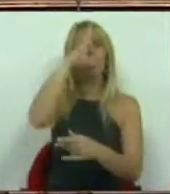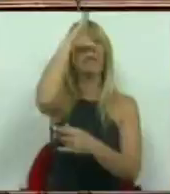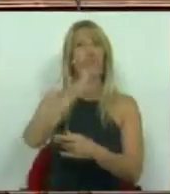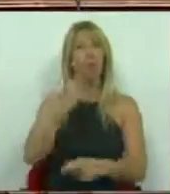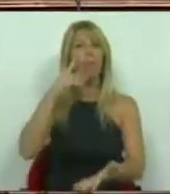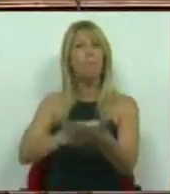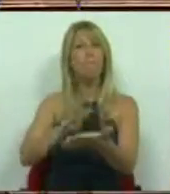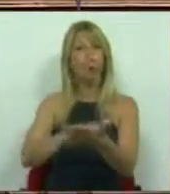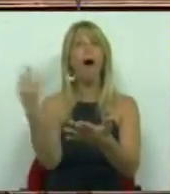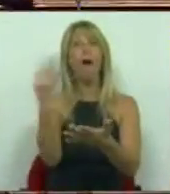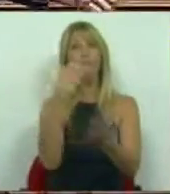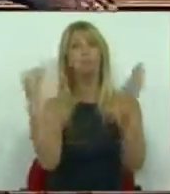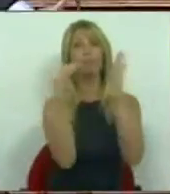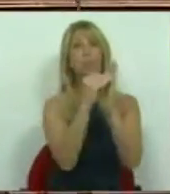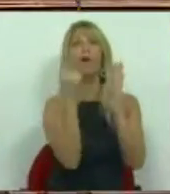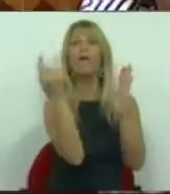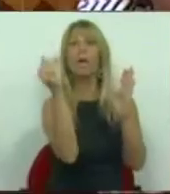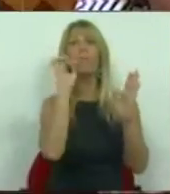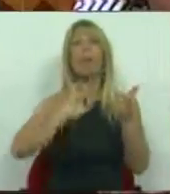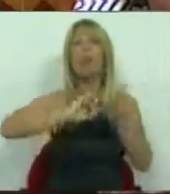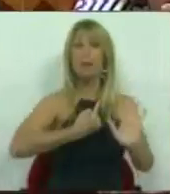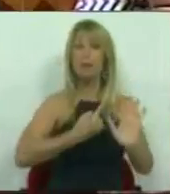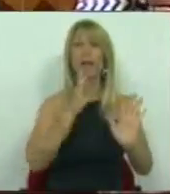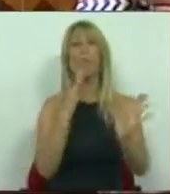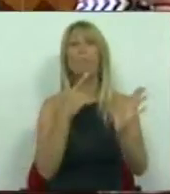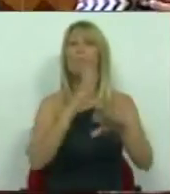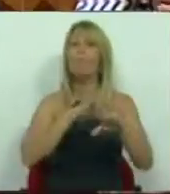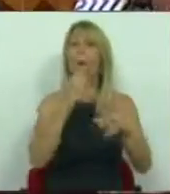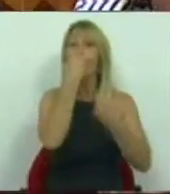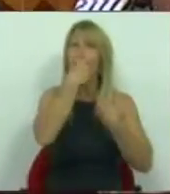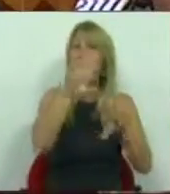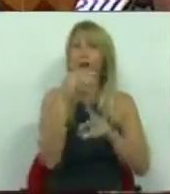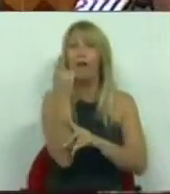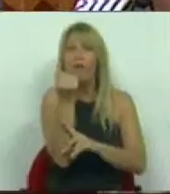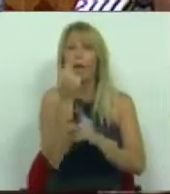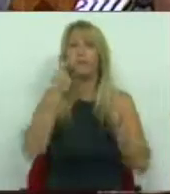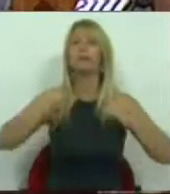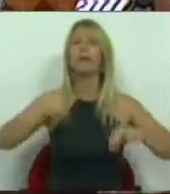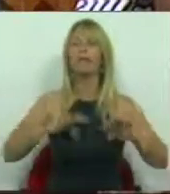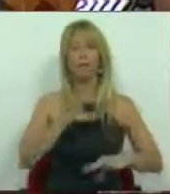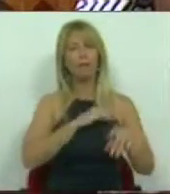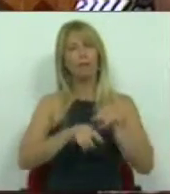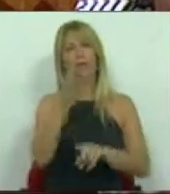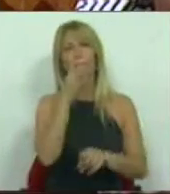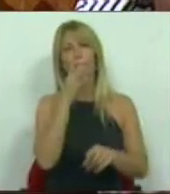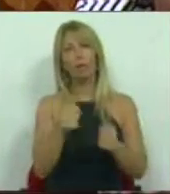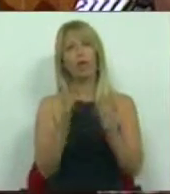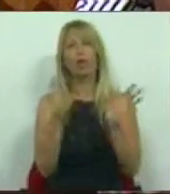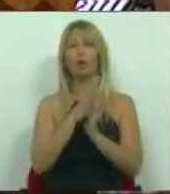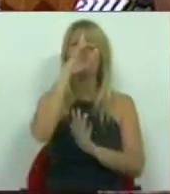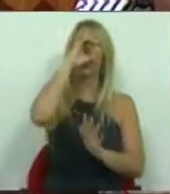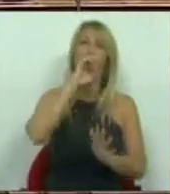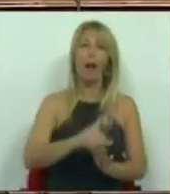inscreve a verba necessária para que não haja perda de verbas. Srs. Deputados, todos nós recordamos aqui intervenções